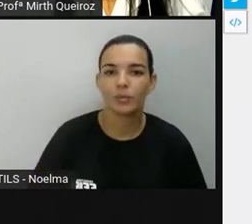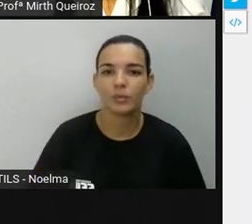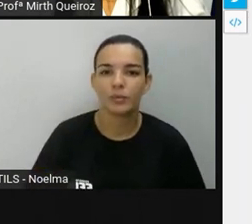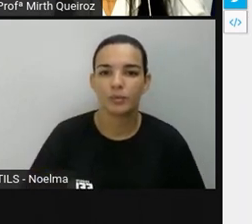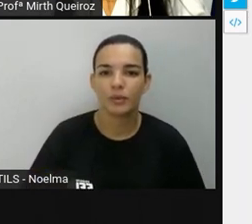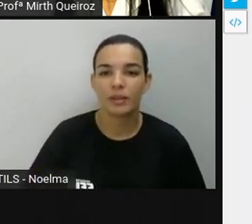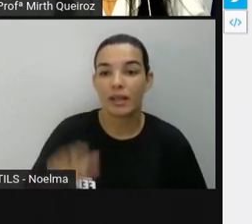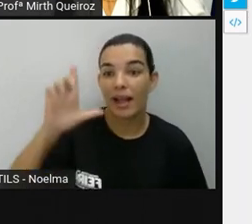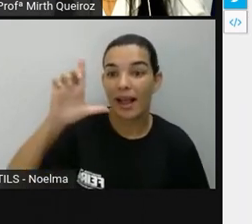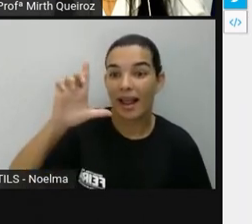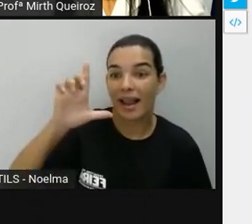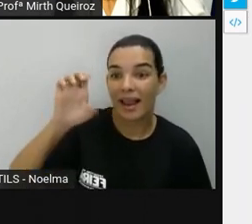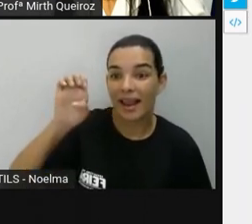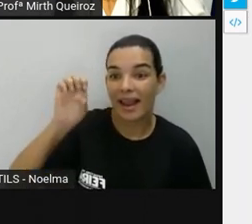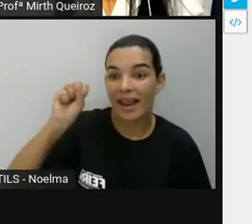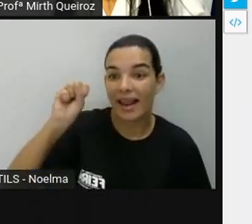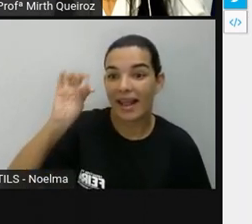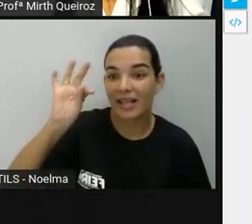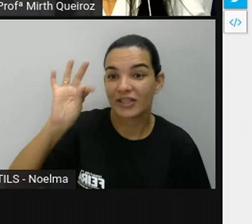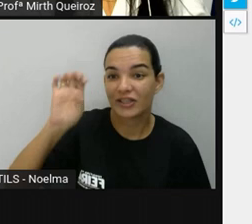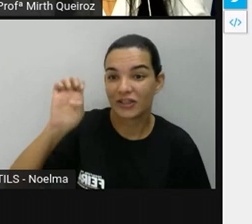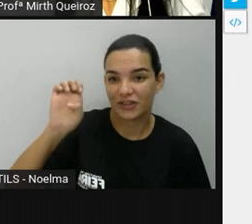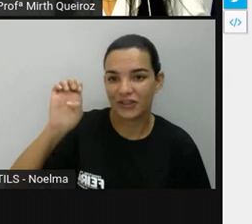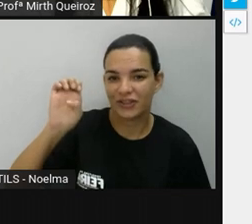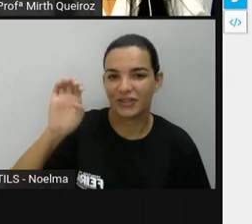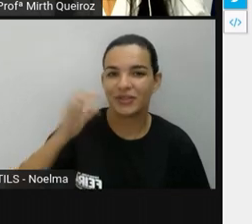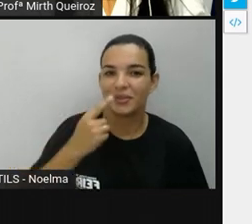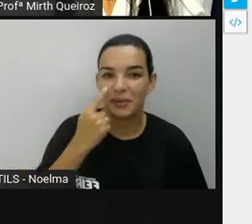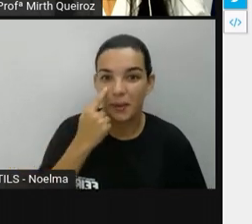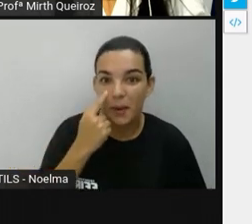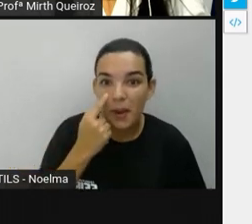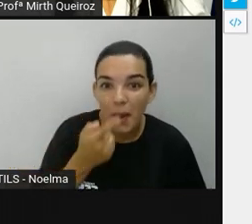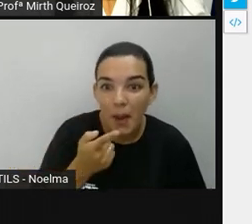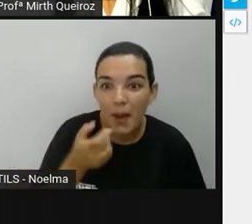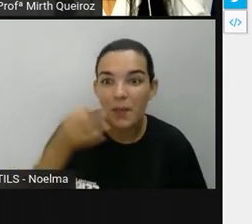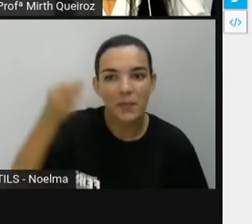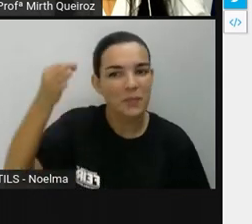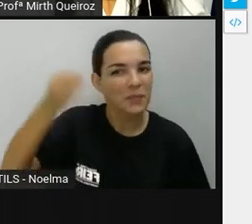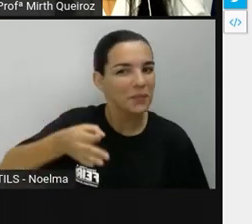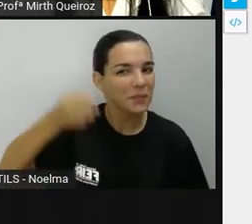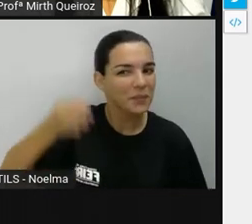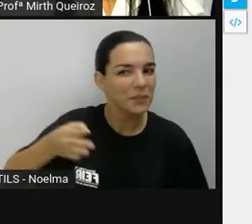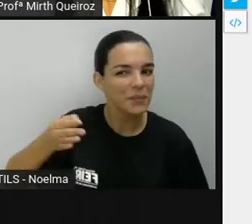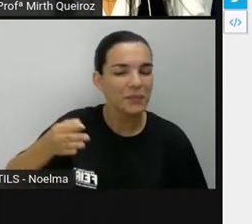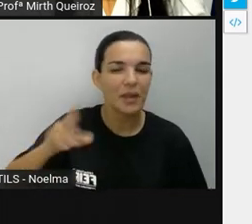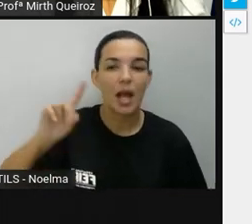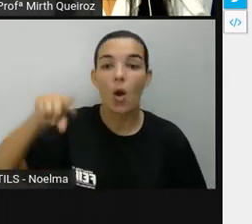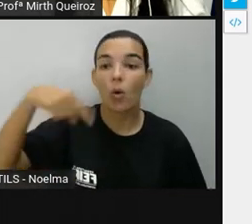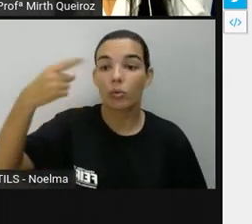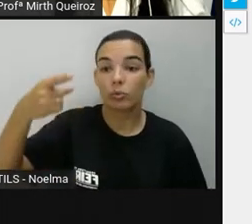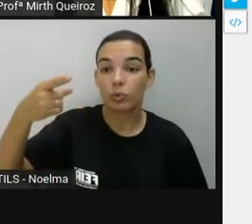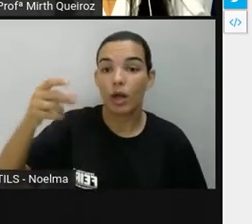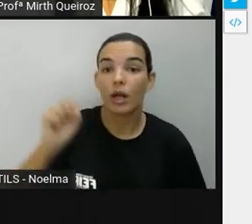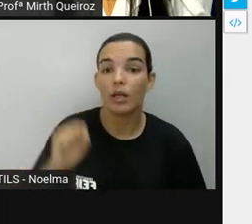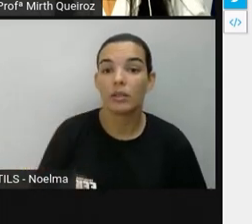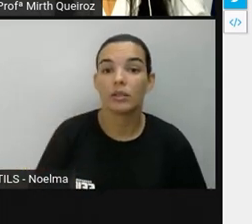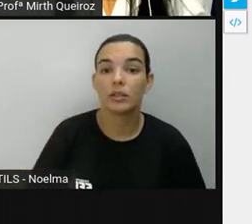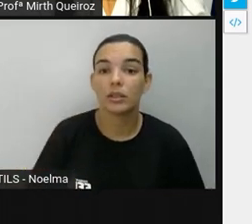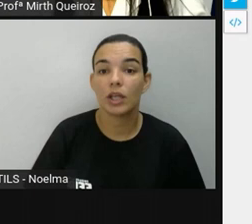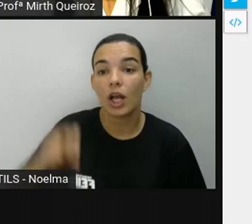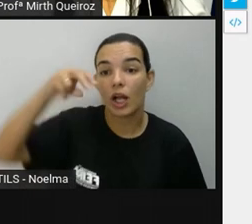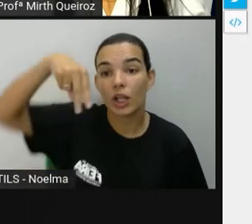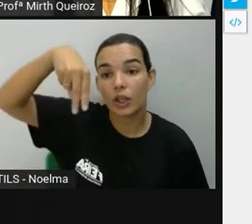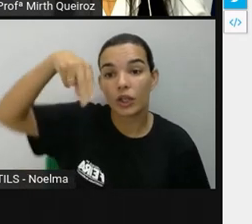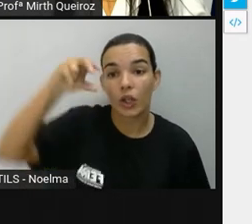L de Leste agora vamos para os colaterais N